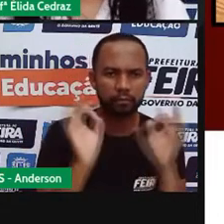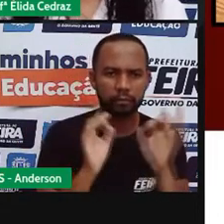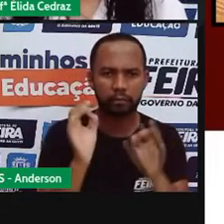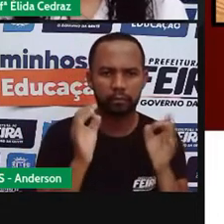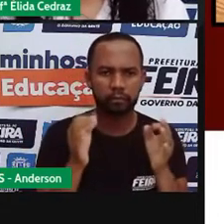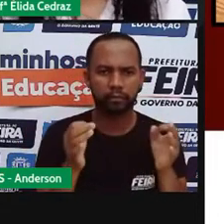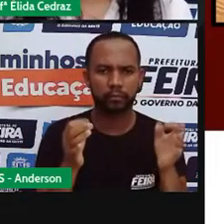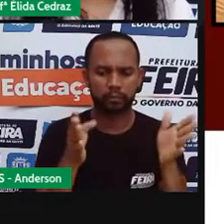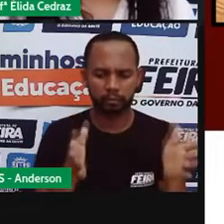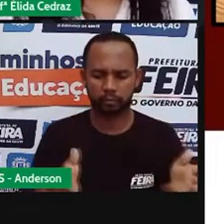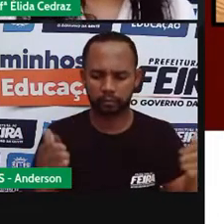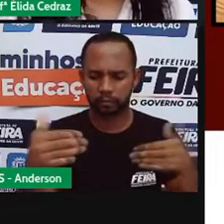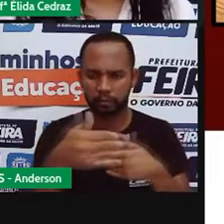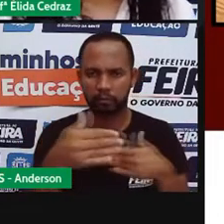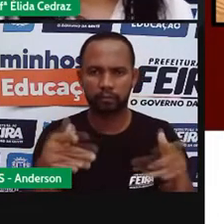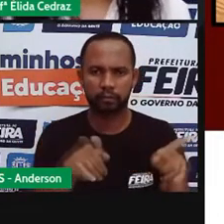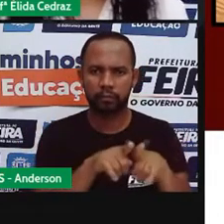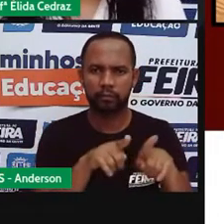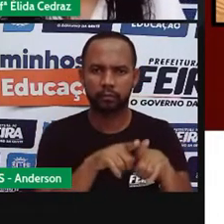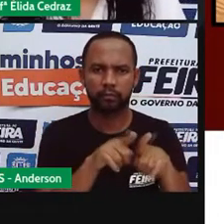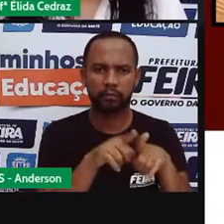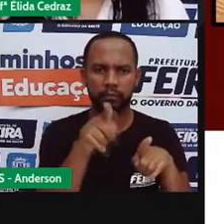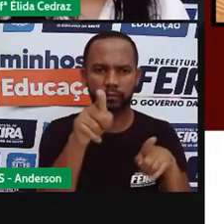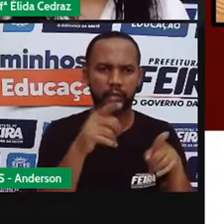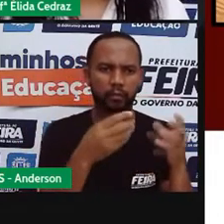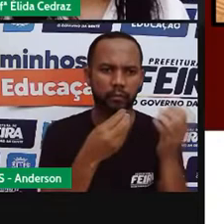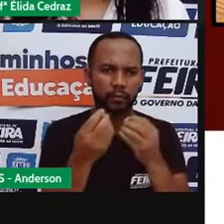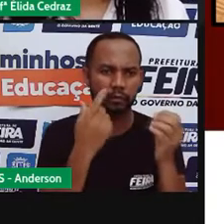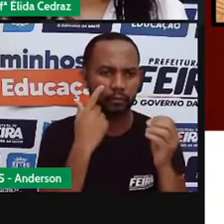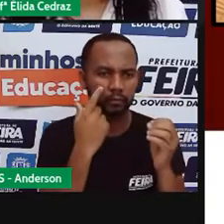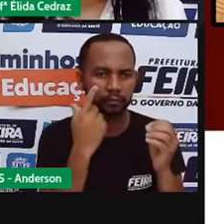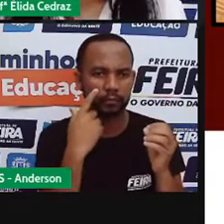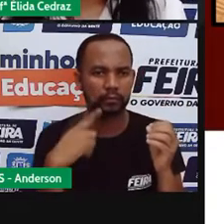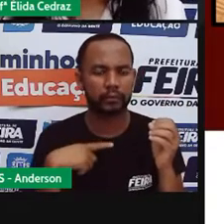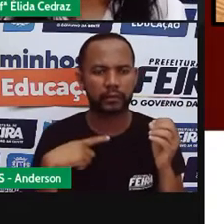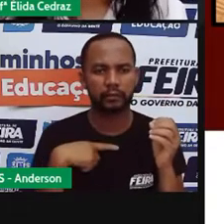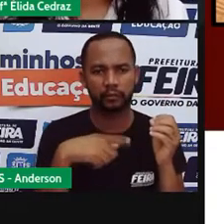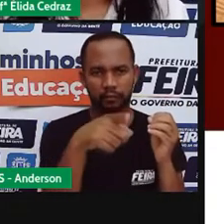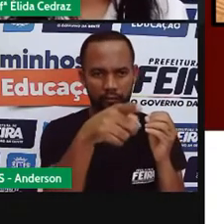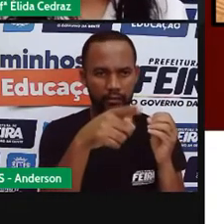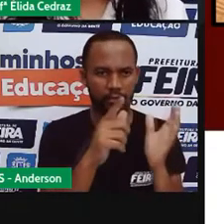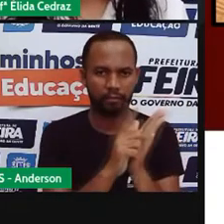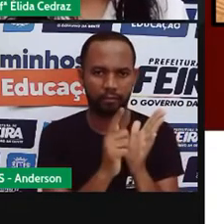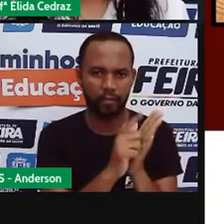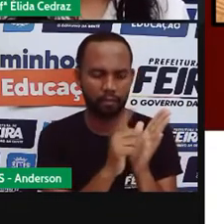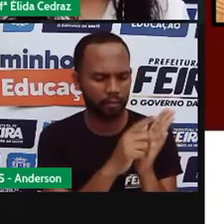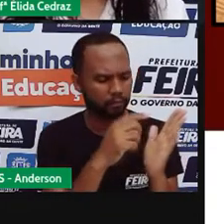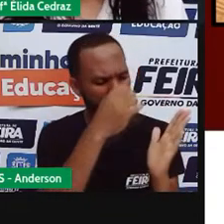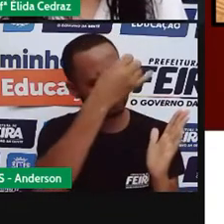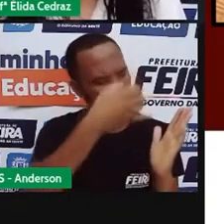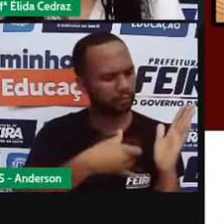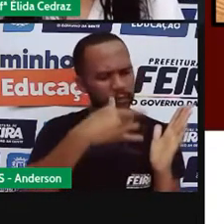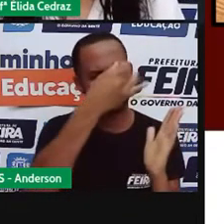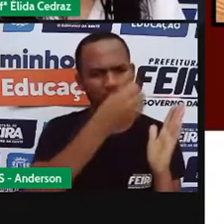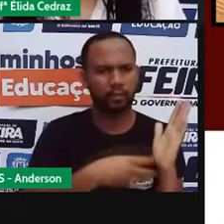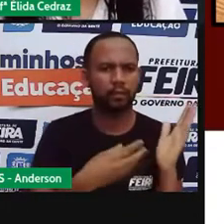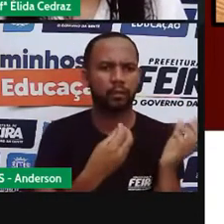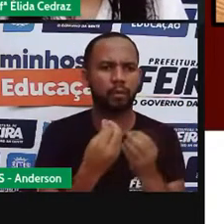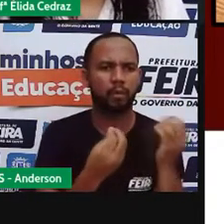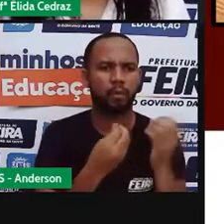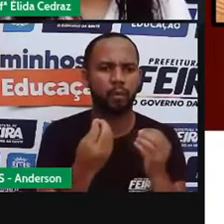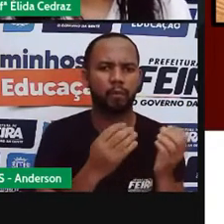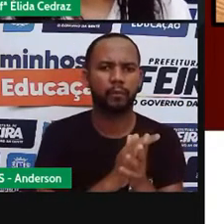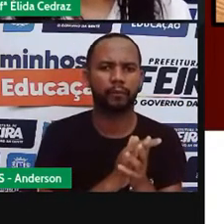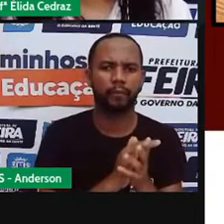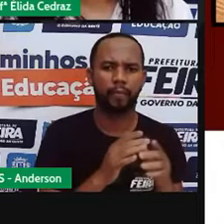um manual ilustrado de como montar um móvel, o manual de